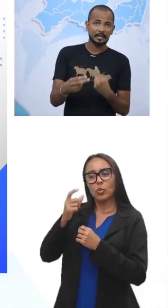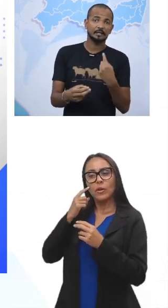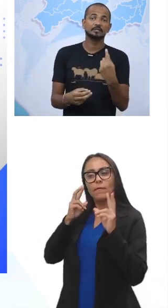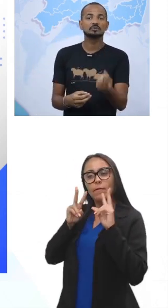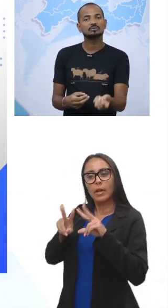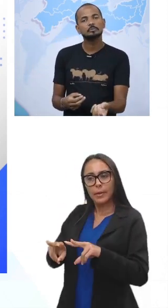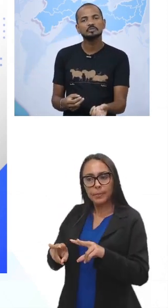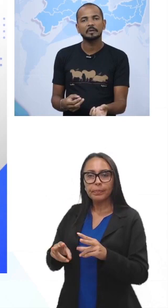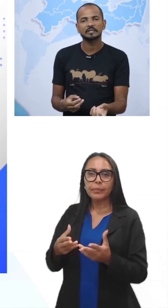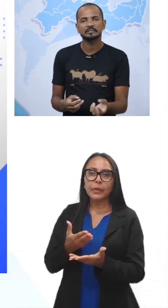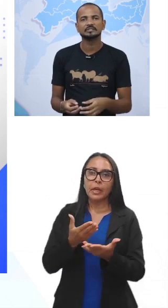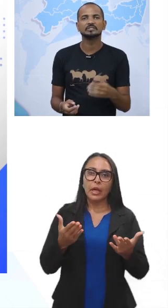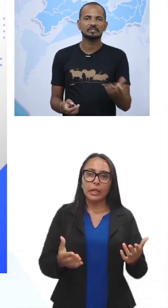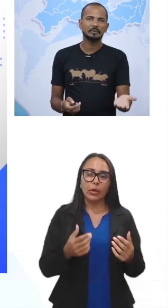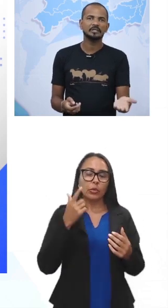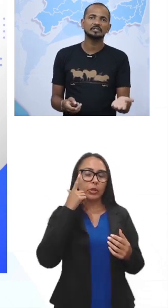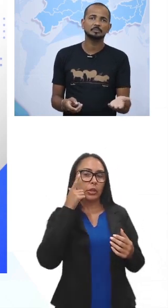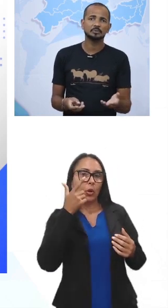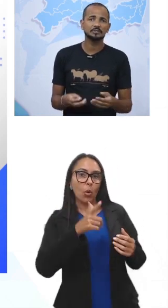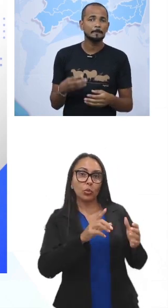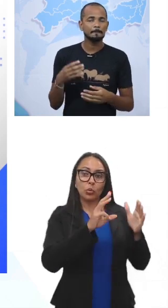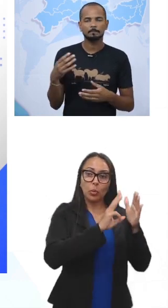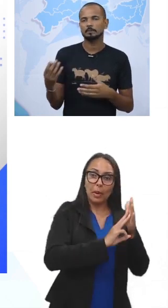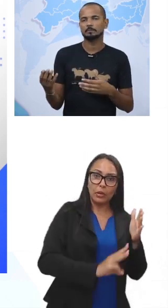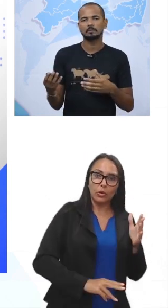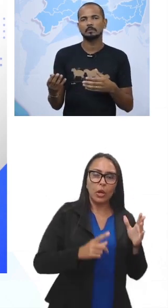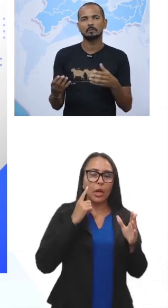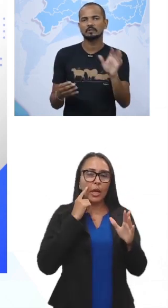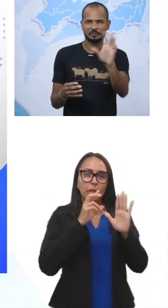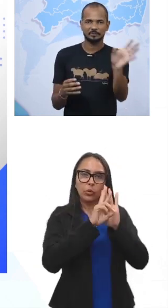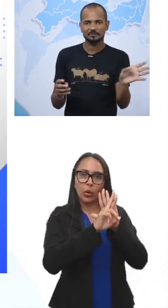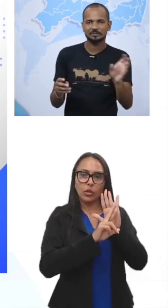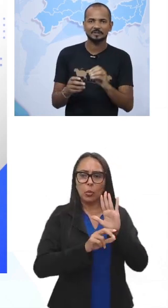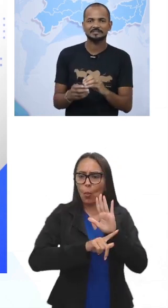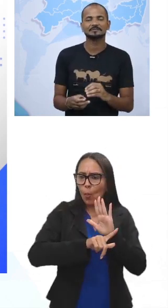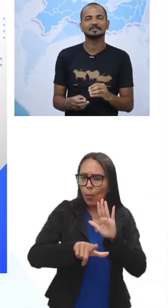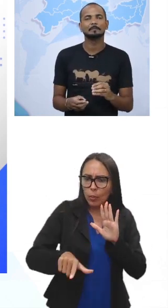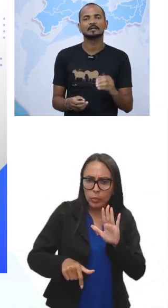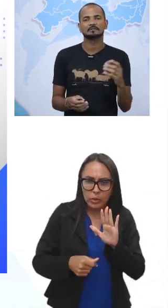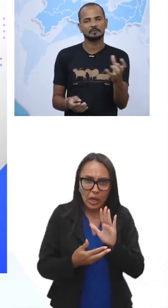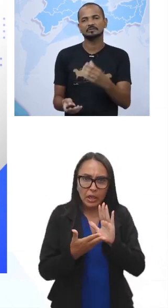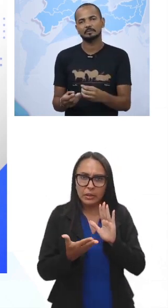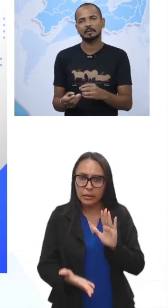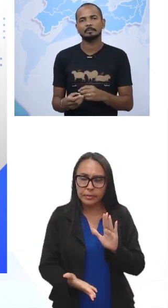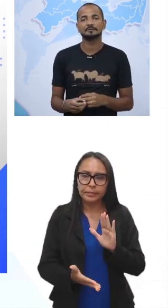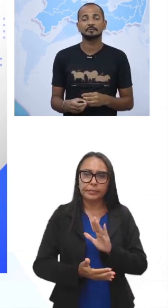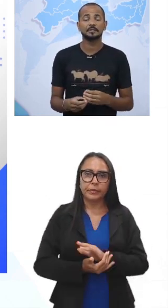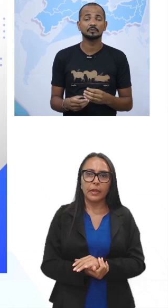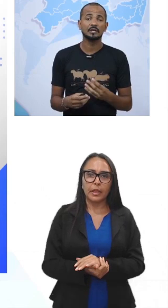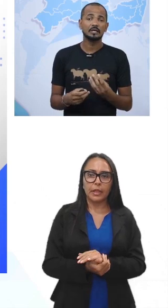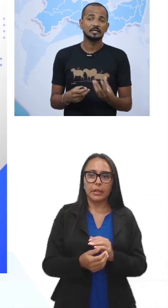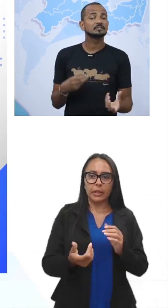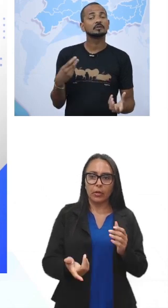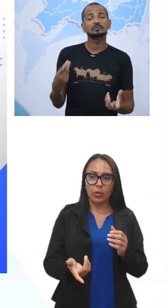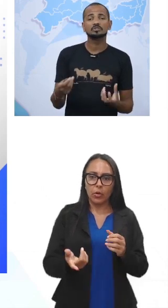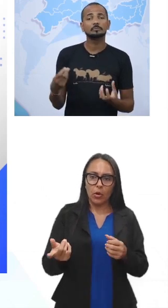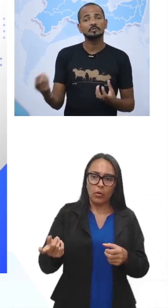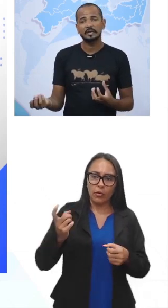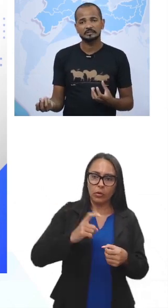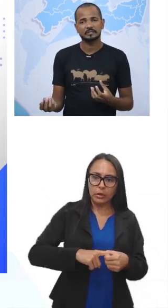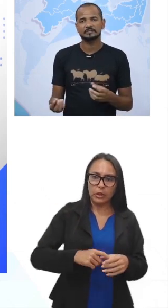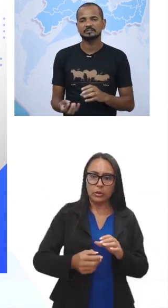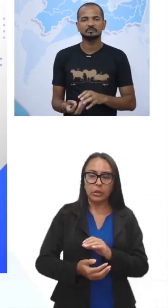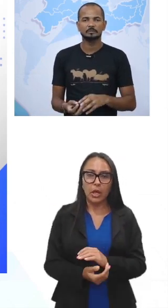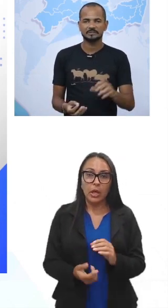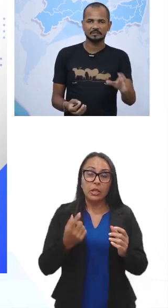é, em outros tipos de métricas, e também não responde, tipo, não, depois eu volto para essa segunda parte, voltando para a parte do menu, isso são outros tipos